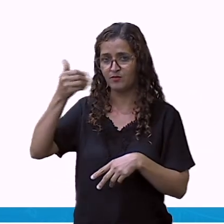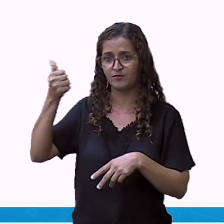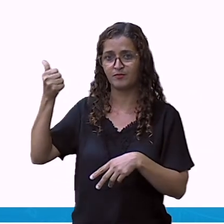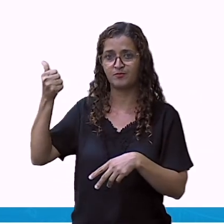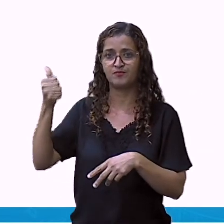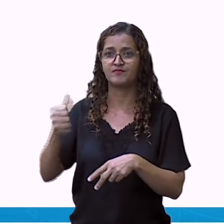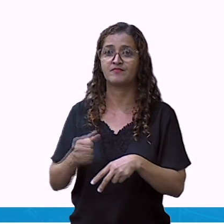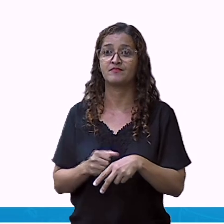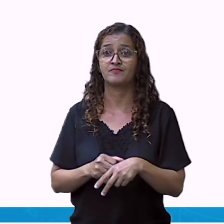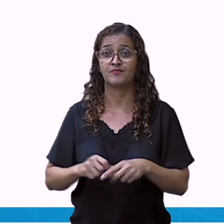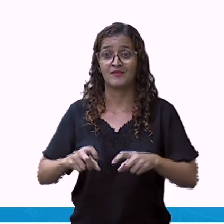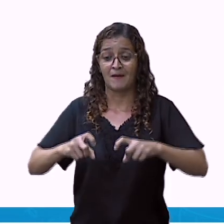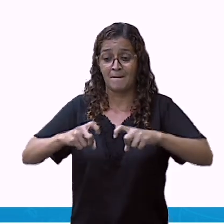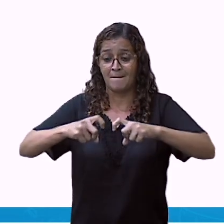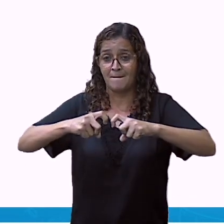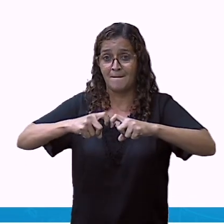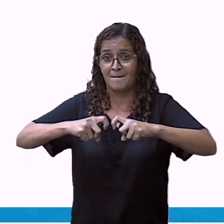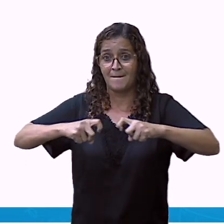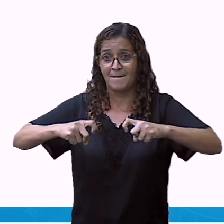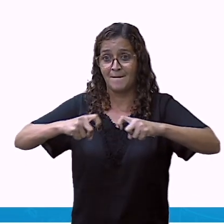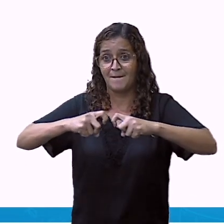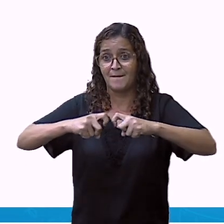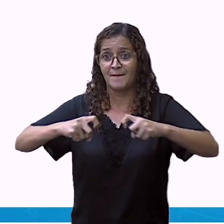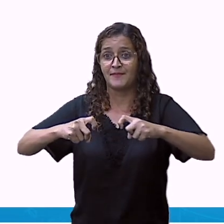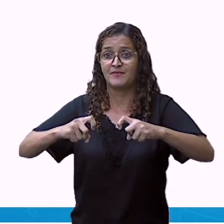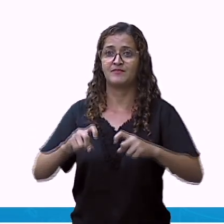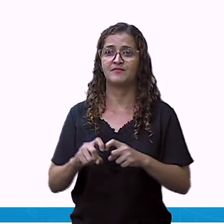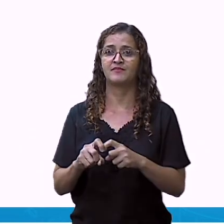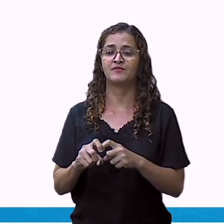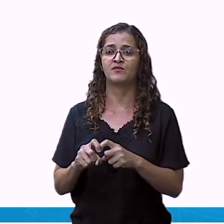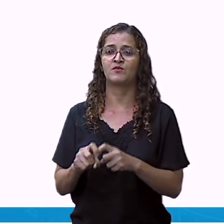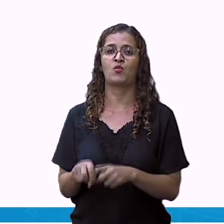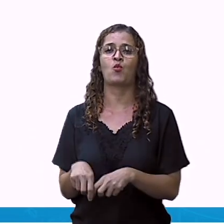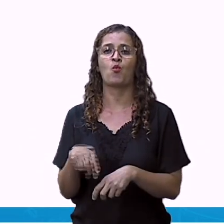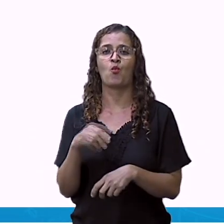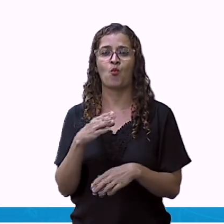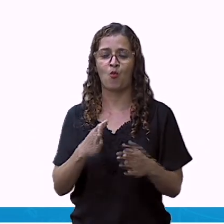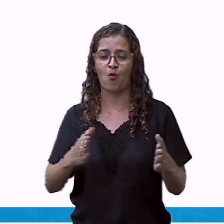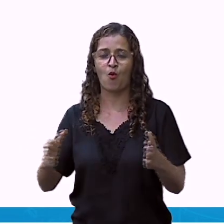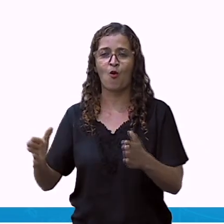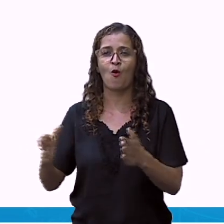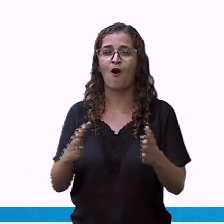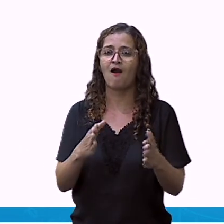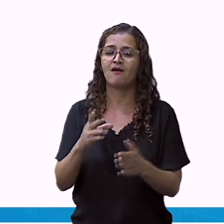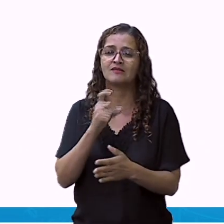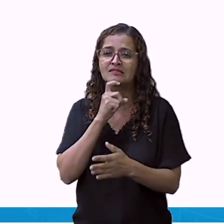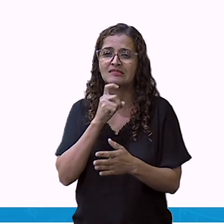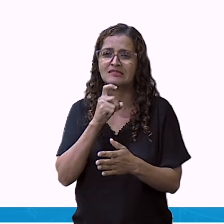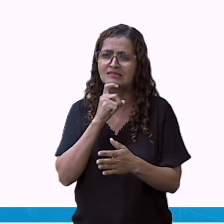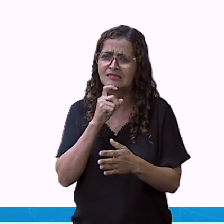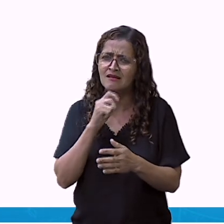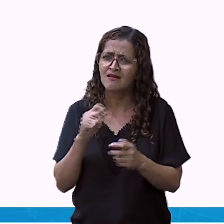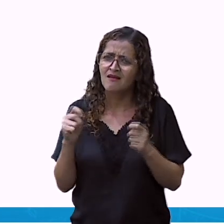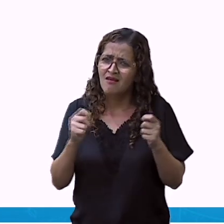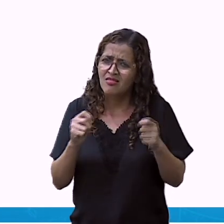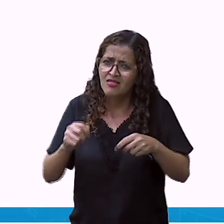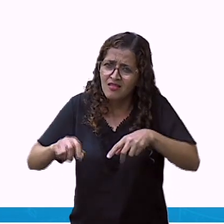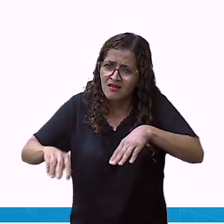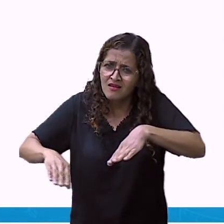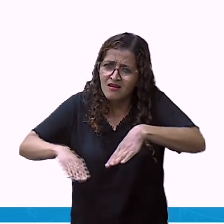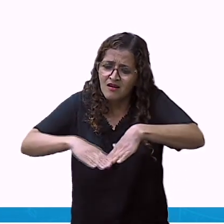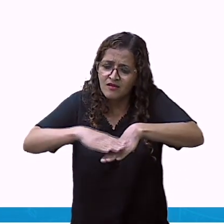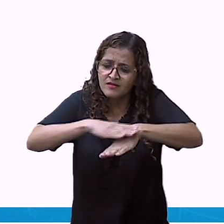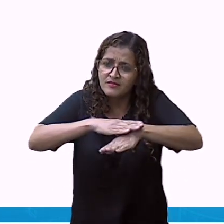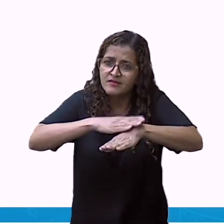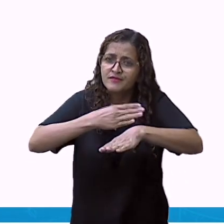A meia. Nós usamos também no inverno, que a gente sente muito frio. Então, a gente coloca a